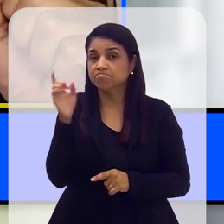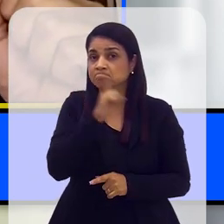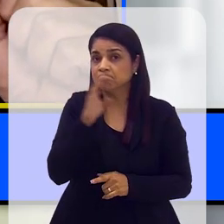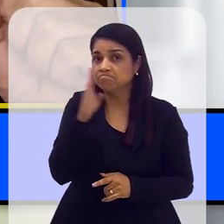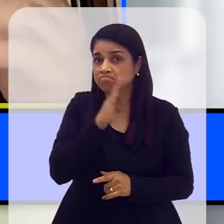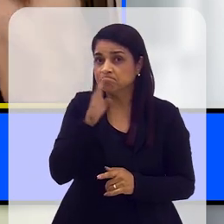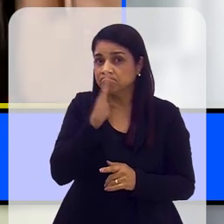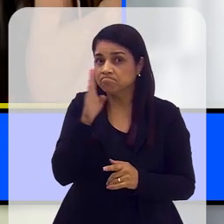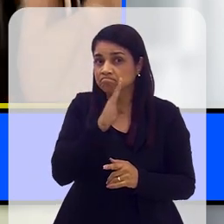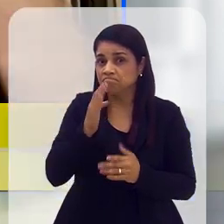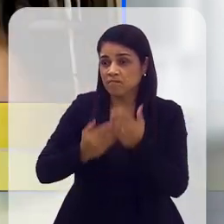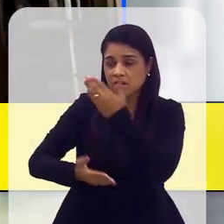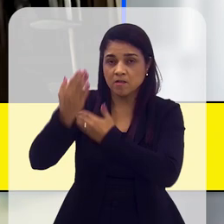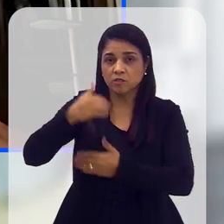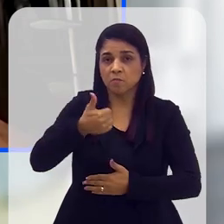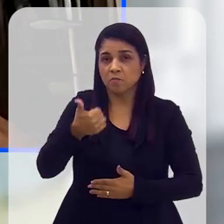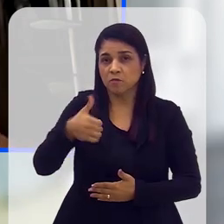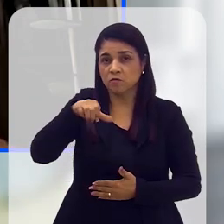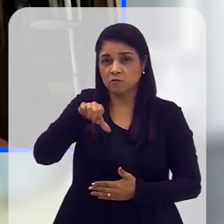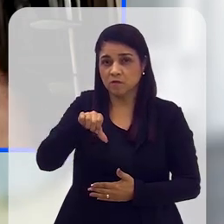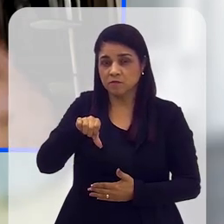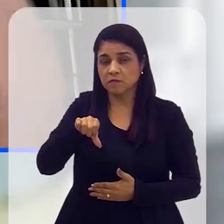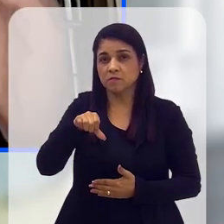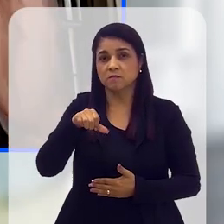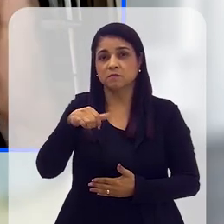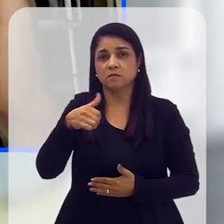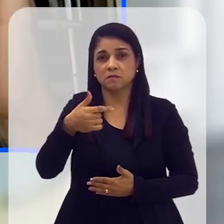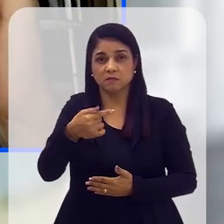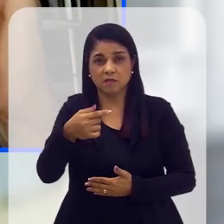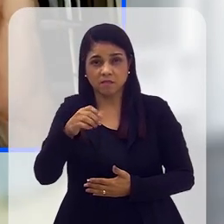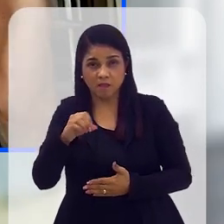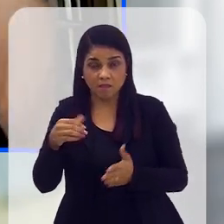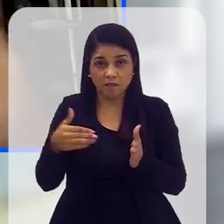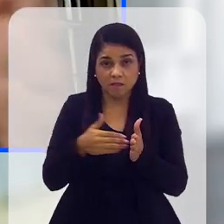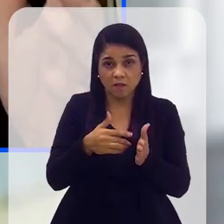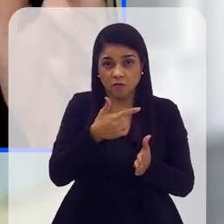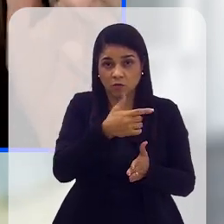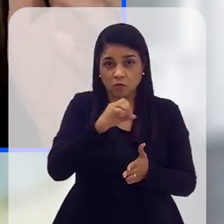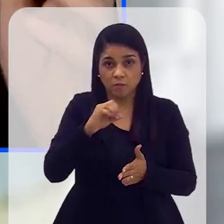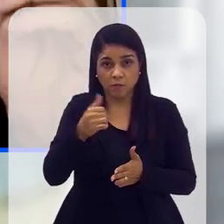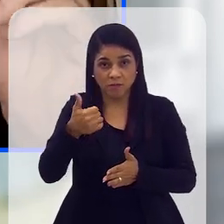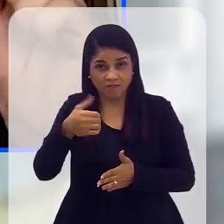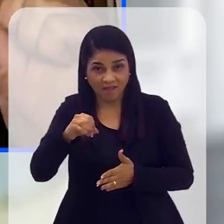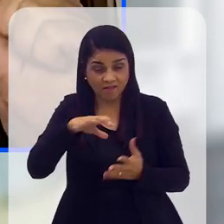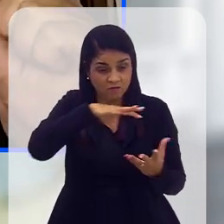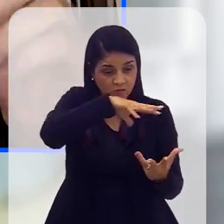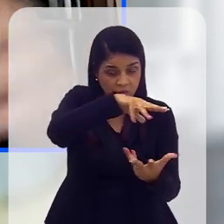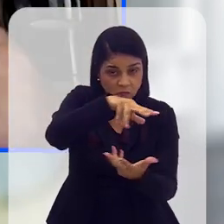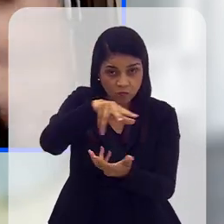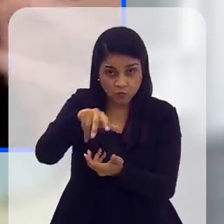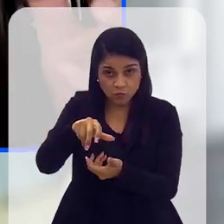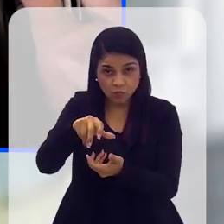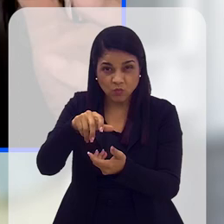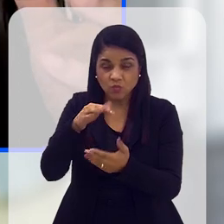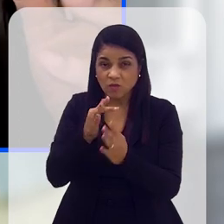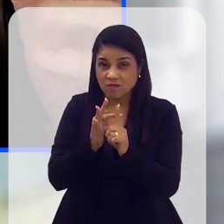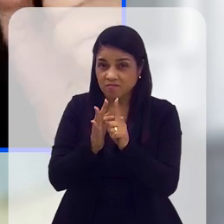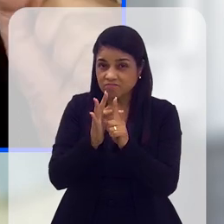aceleração muito maior do que aquela que ocorreu entre 1970 e 2010. Entre 1970 e 2010, o planeta